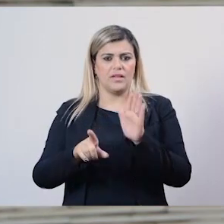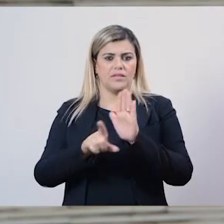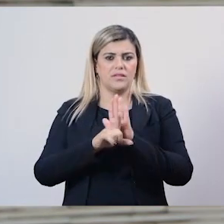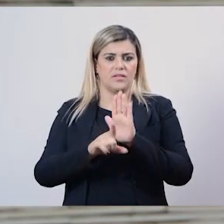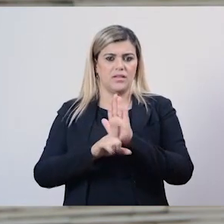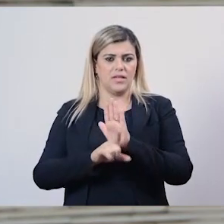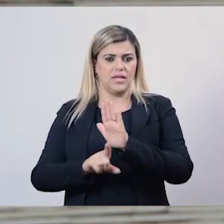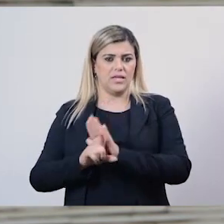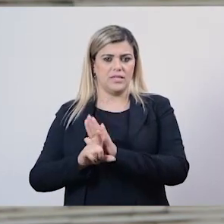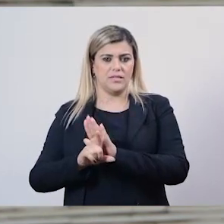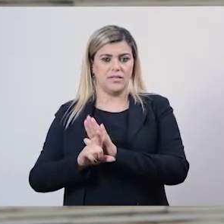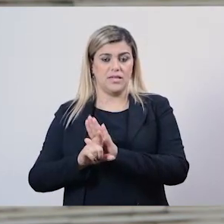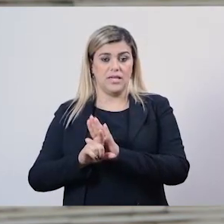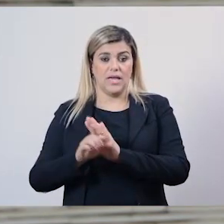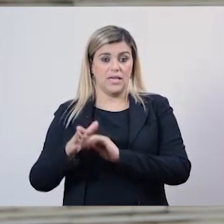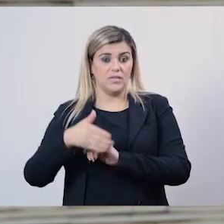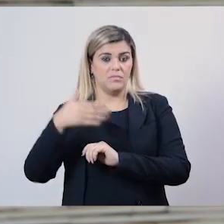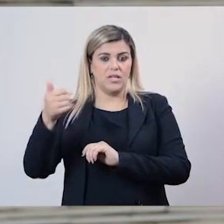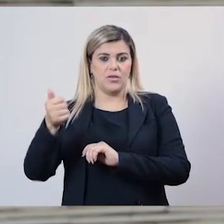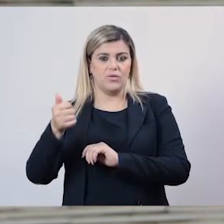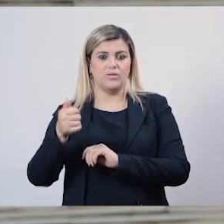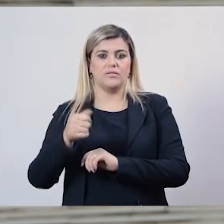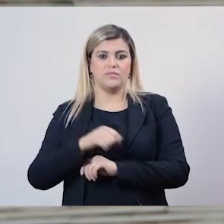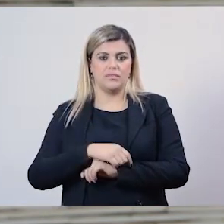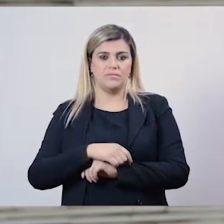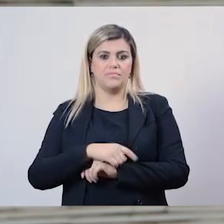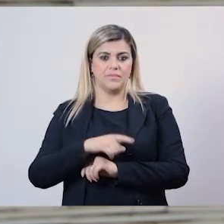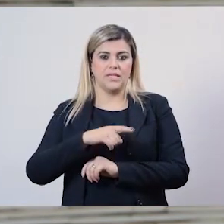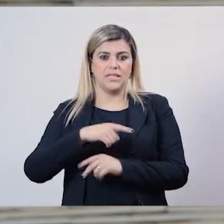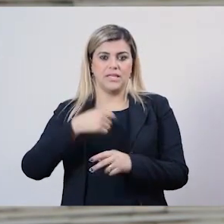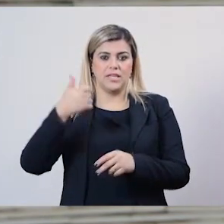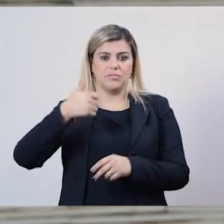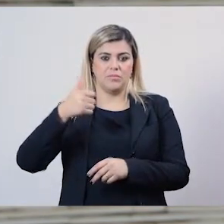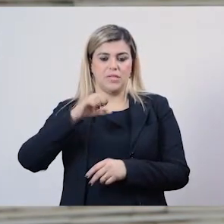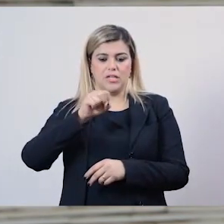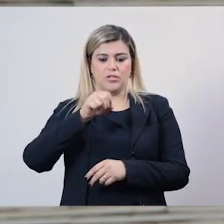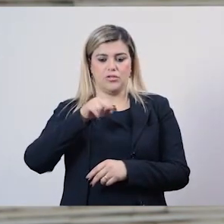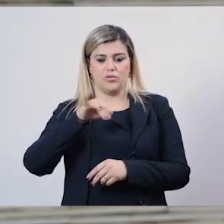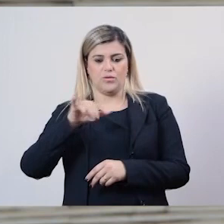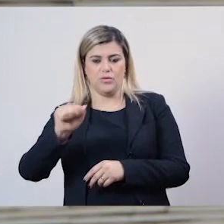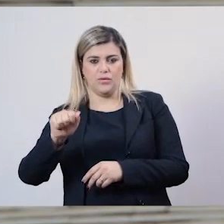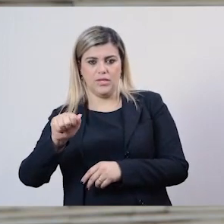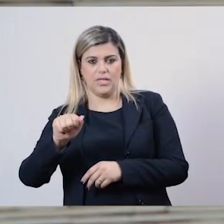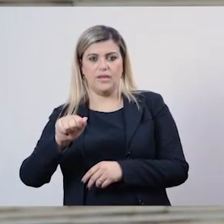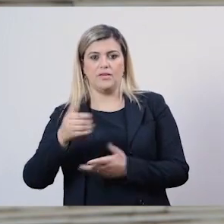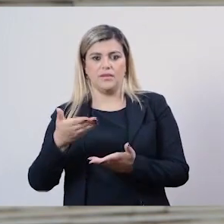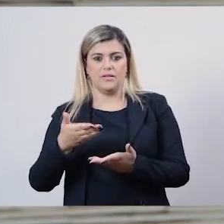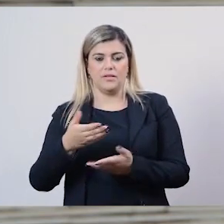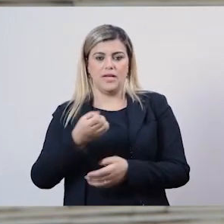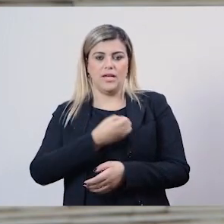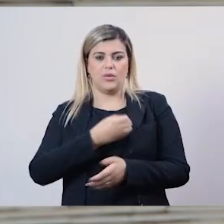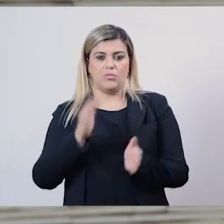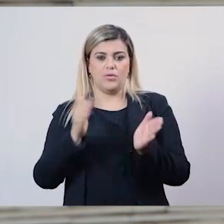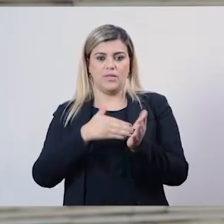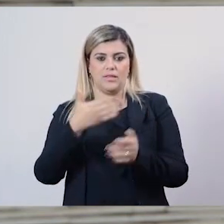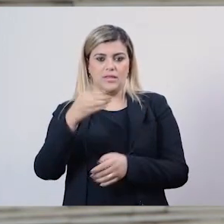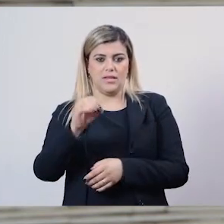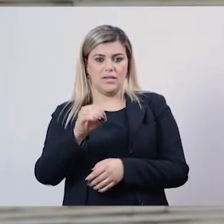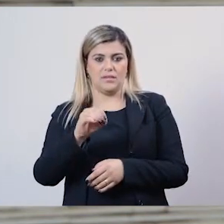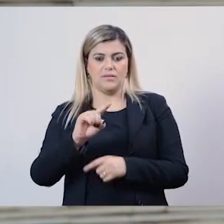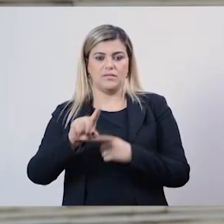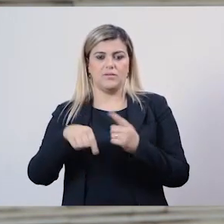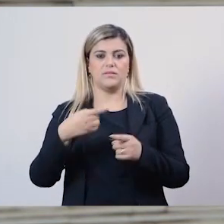resoluções aconteceram nas duas primeiras gestões, na gestão da Sônia, com a resolução até a número 10, e, depois disso, todas as